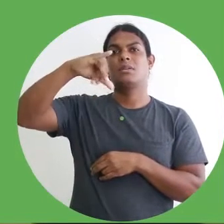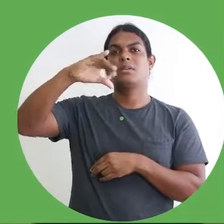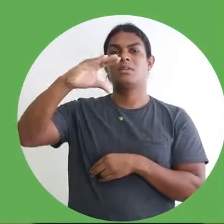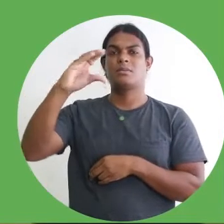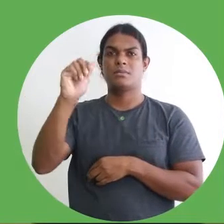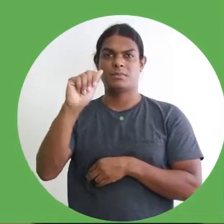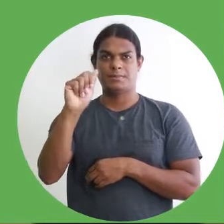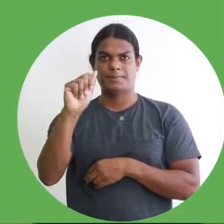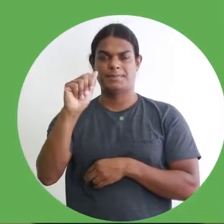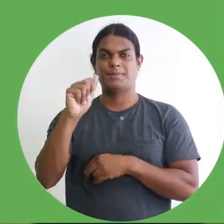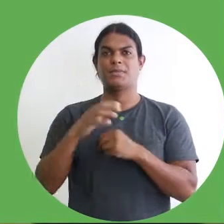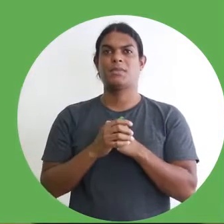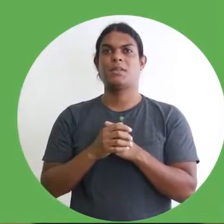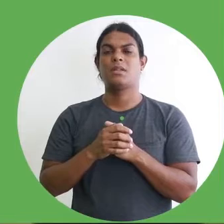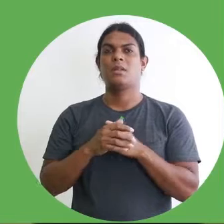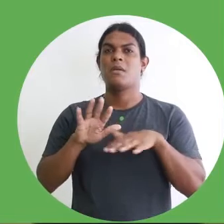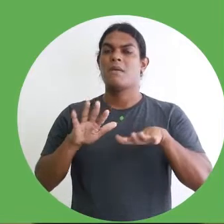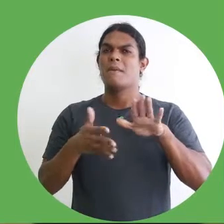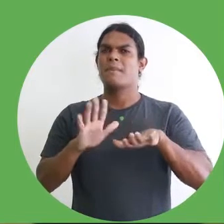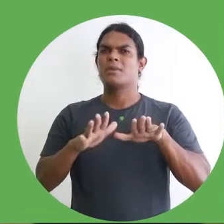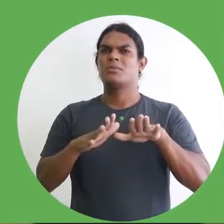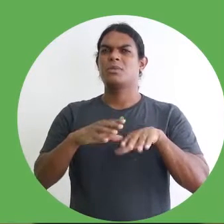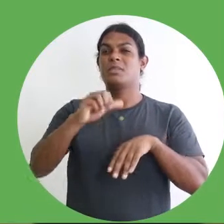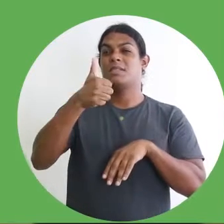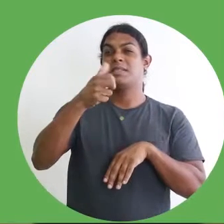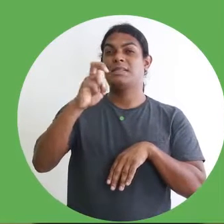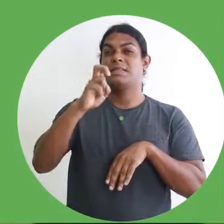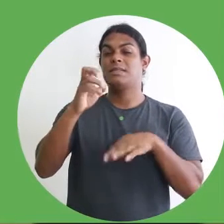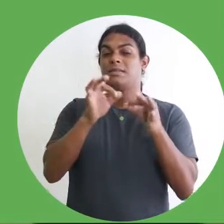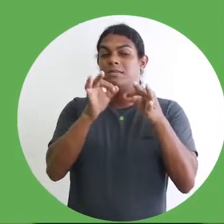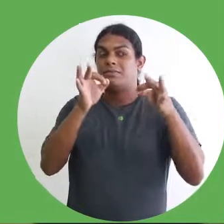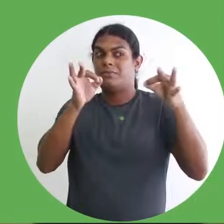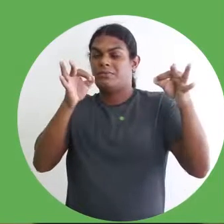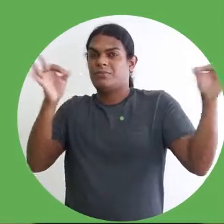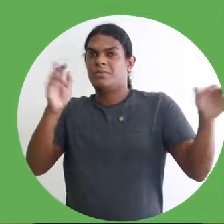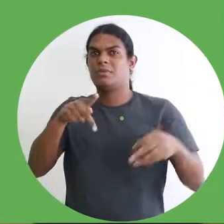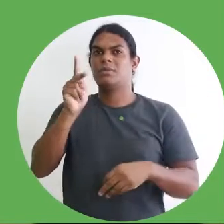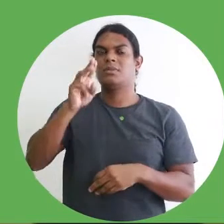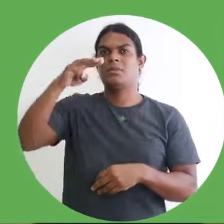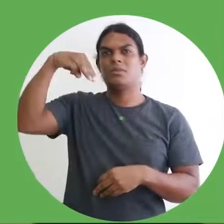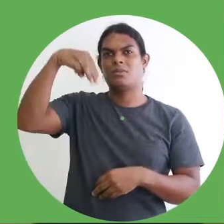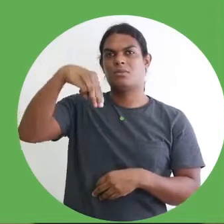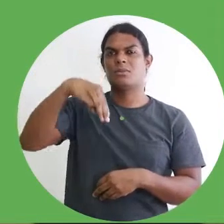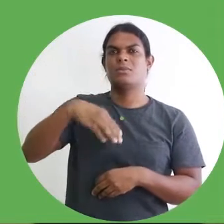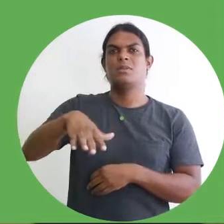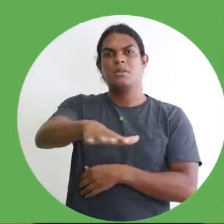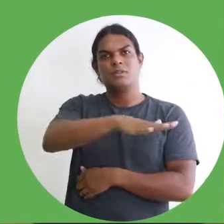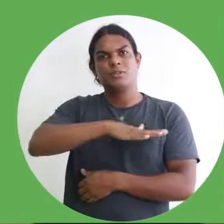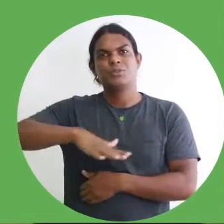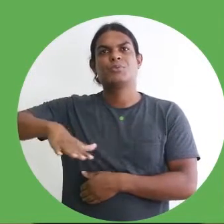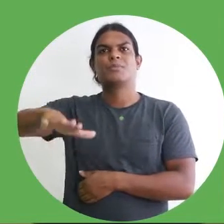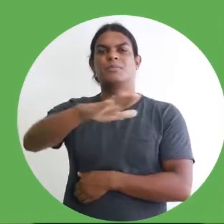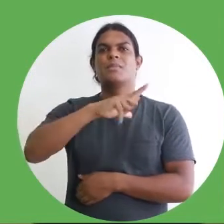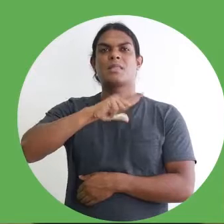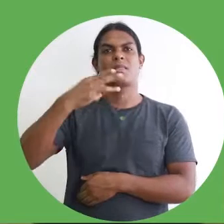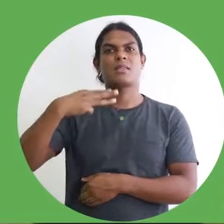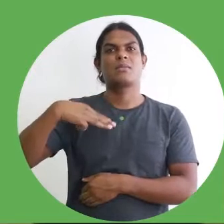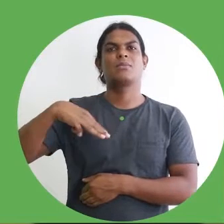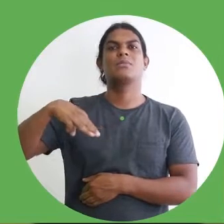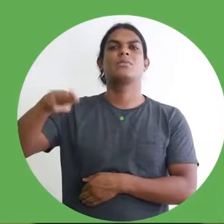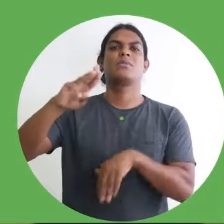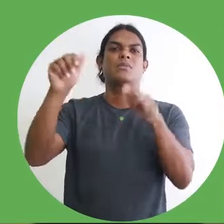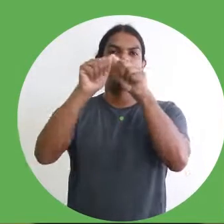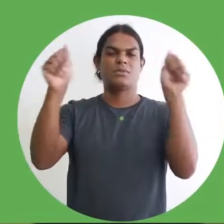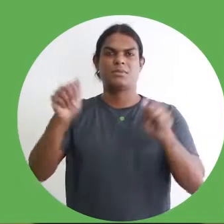mais ou menos 15 quilômetros de área construída. Nesse espaço ele tem um museu de arte e ateliê.